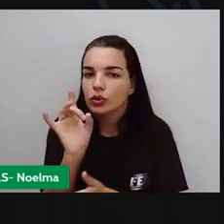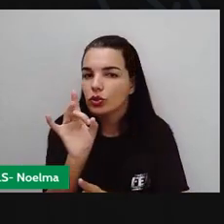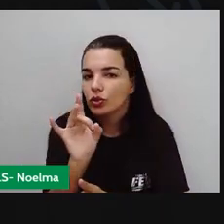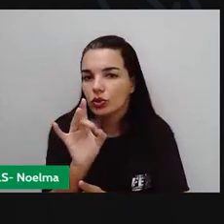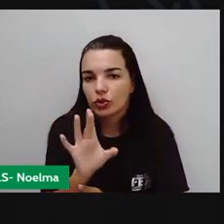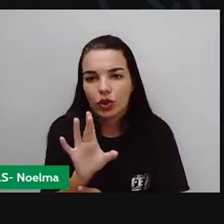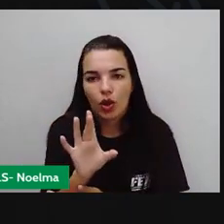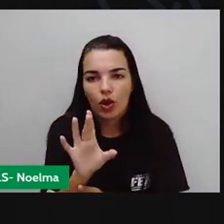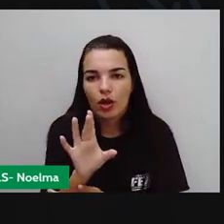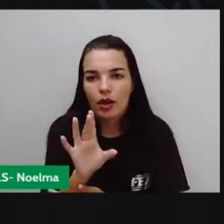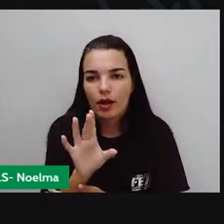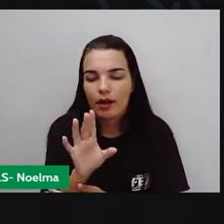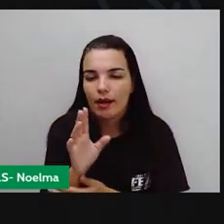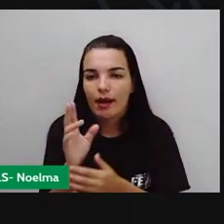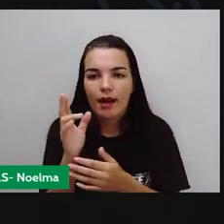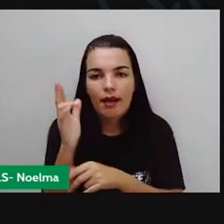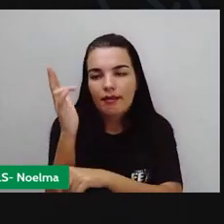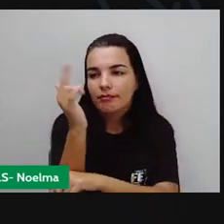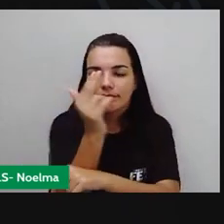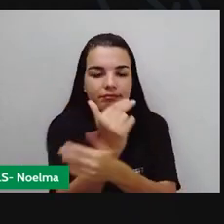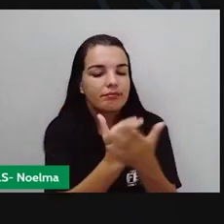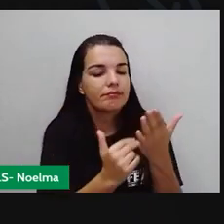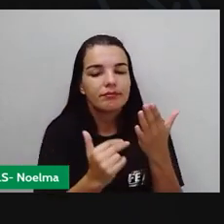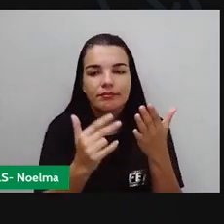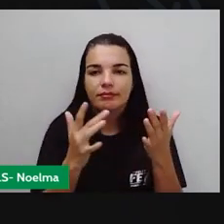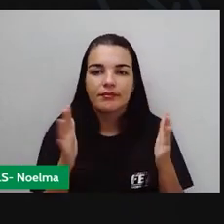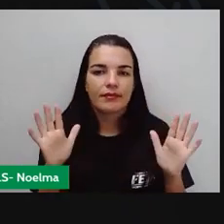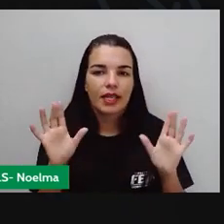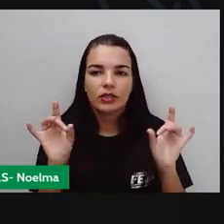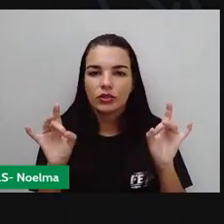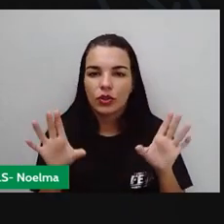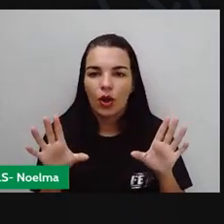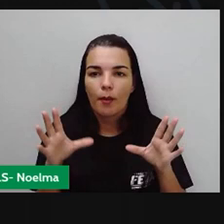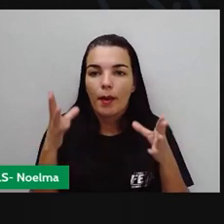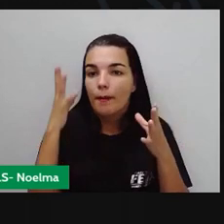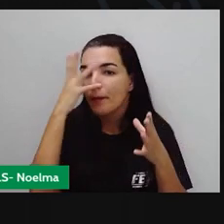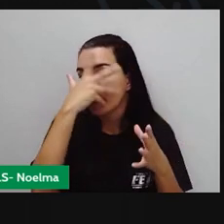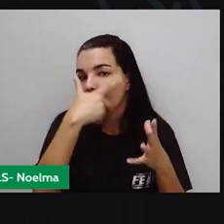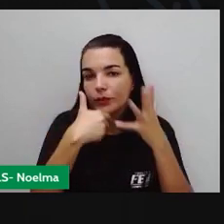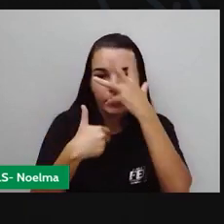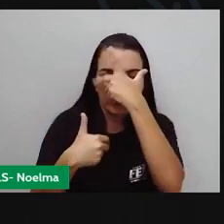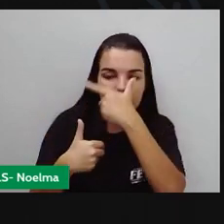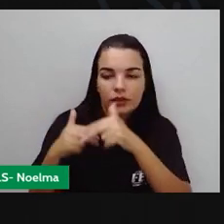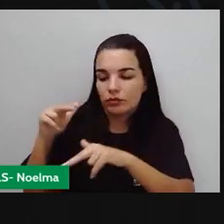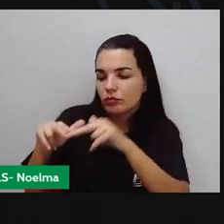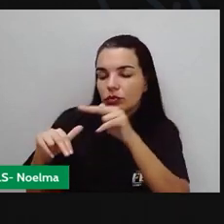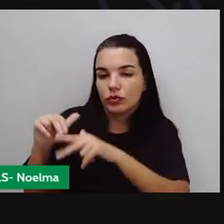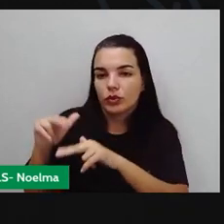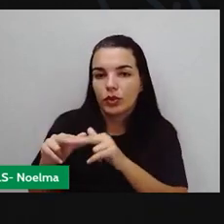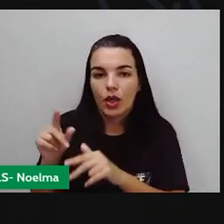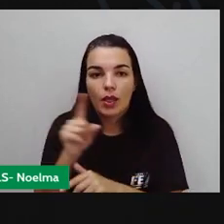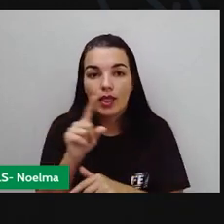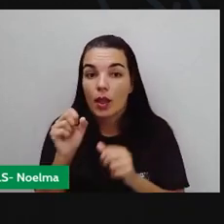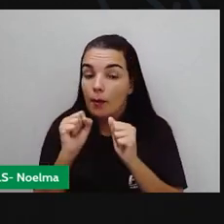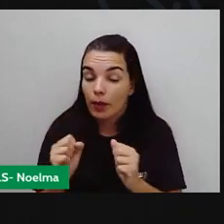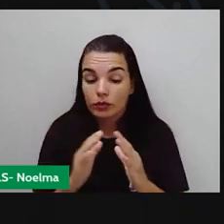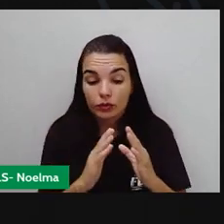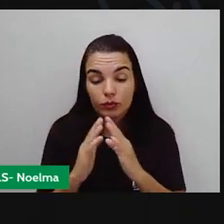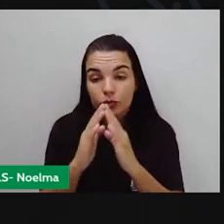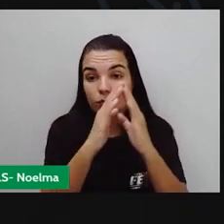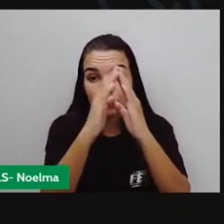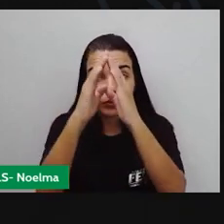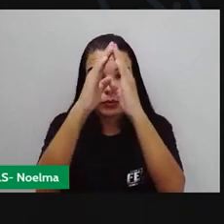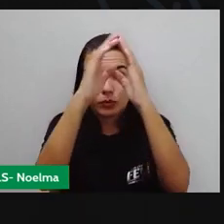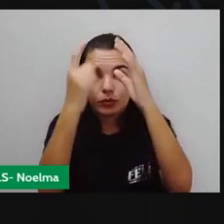para ornamentação junina. Nós não soltamos mais balões, né? Principalmente porque nós já temos uma lei que